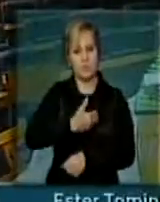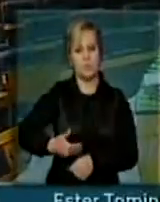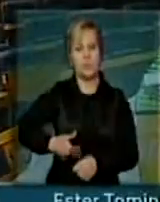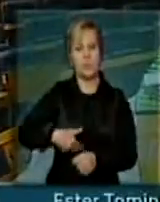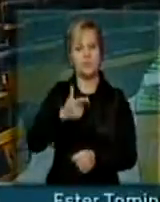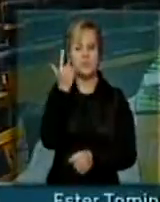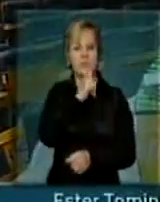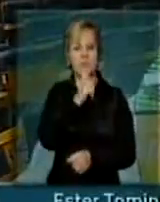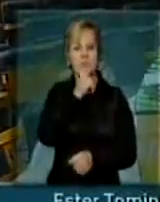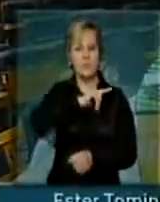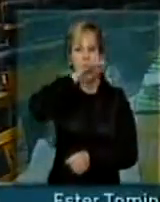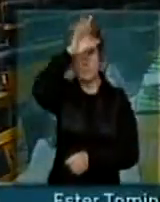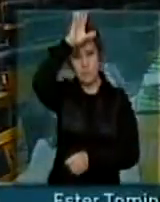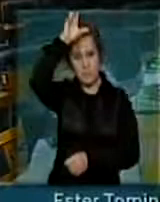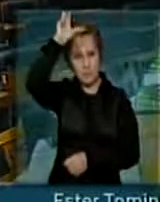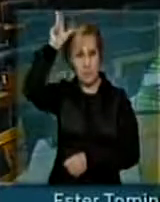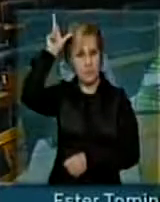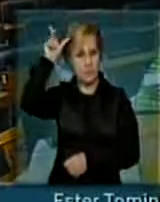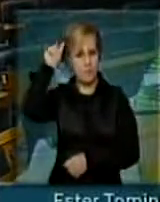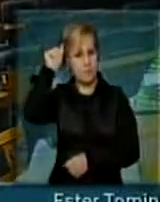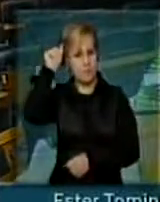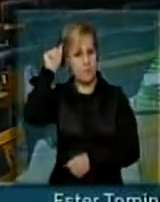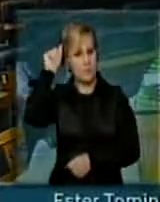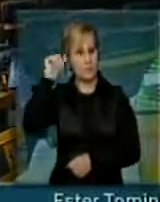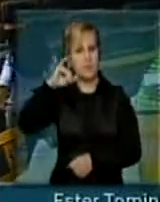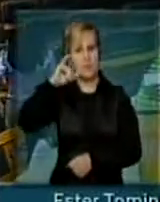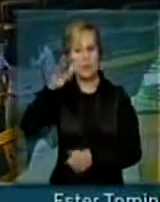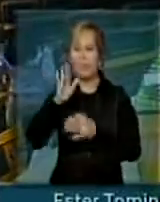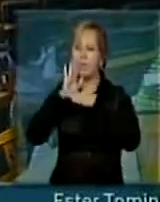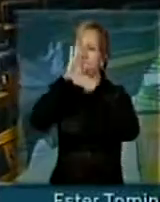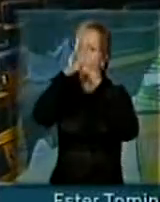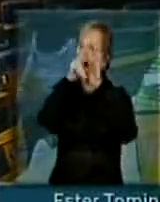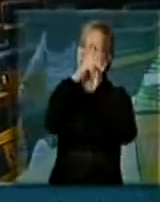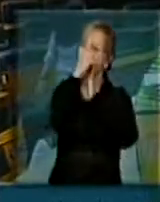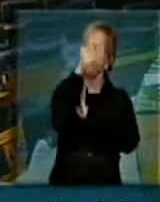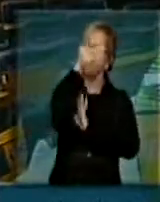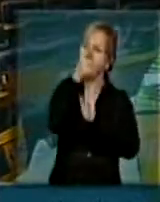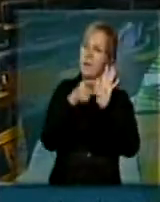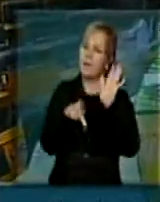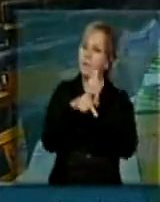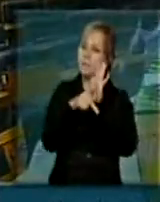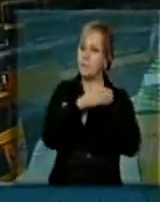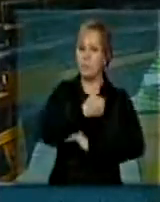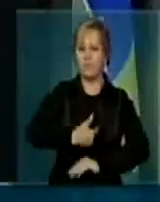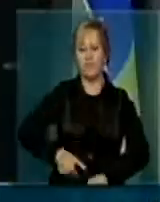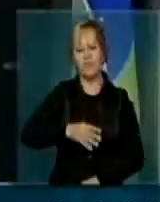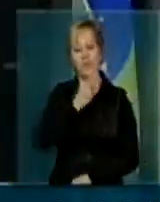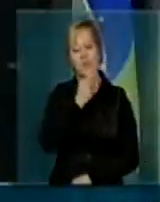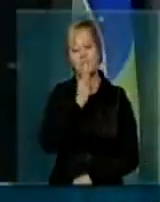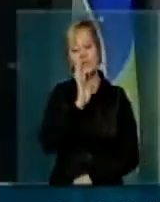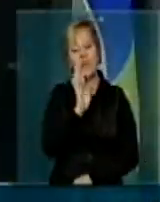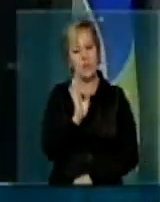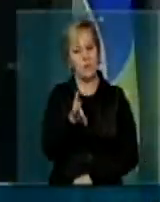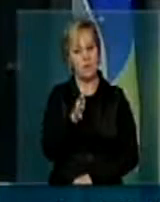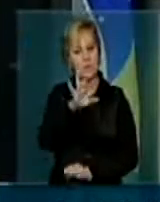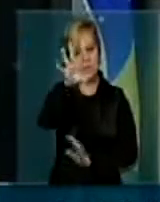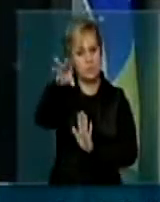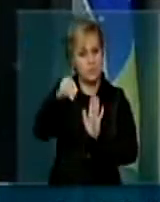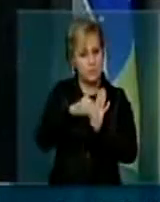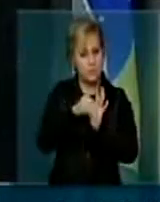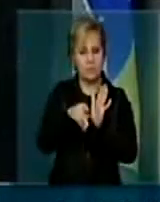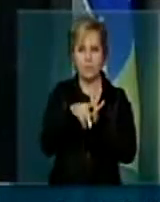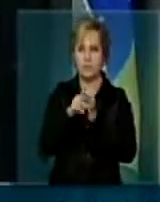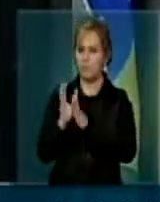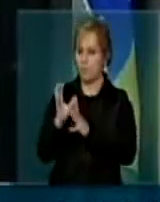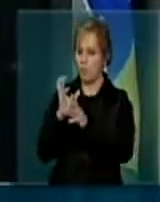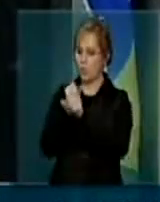a concretização de experiências já acumuladas, de planos que o governo já conhece, traduzindo isso nos